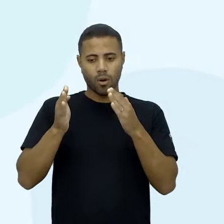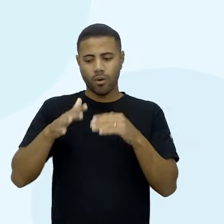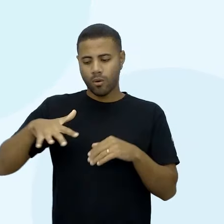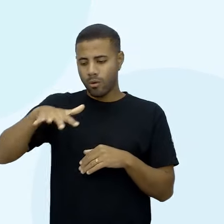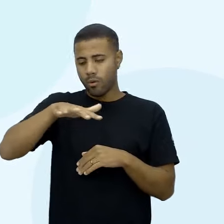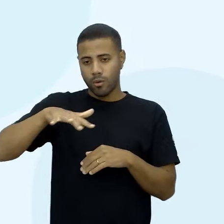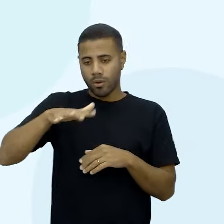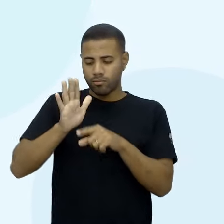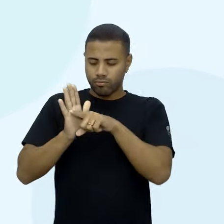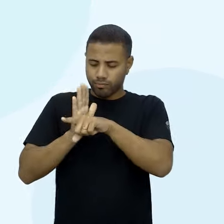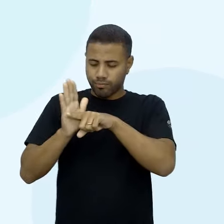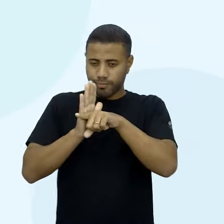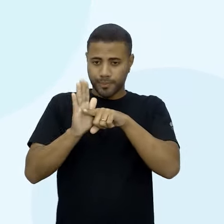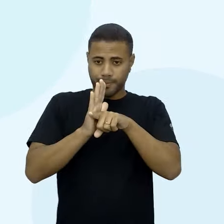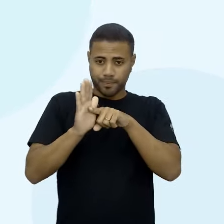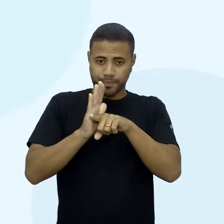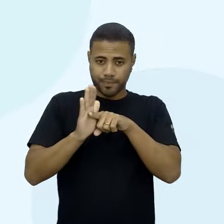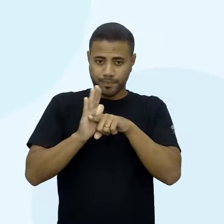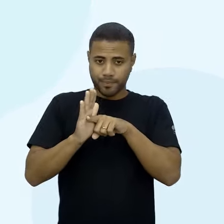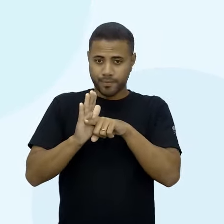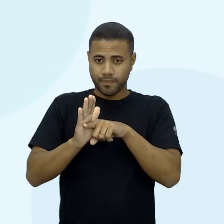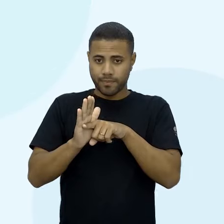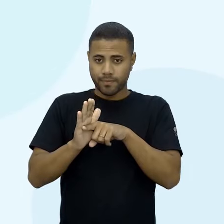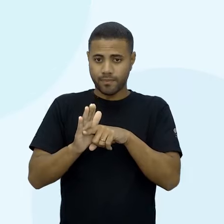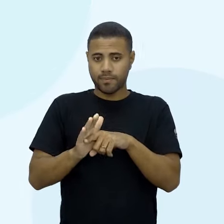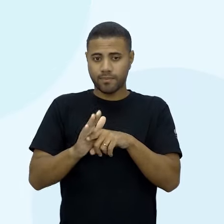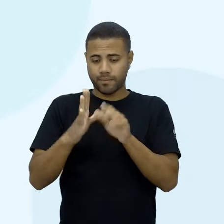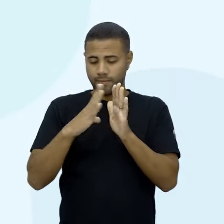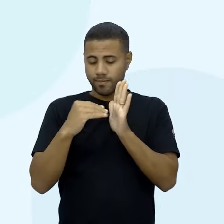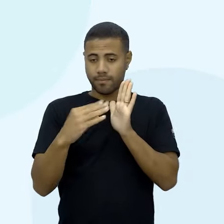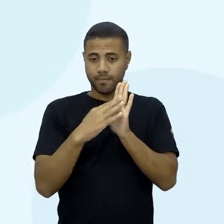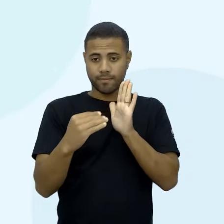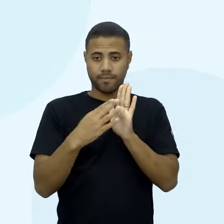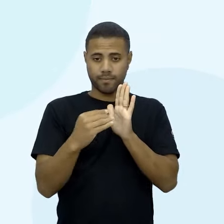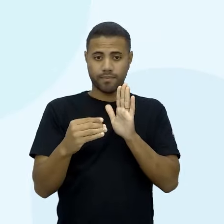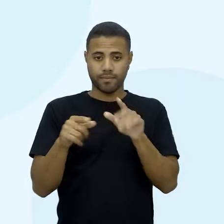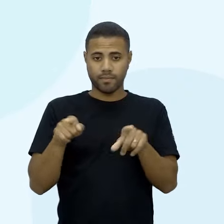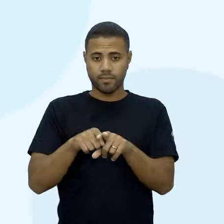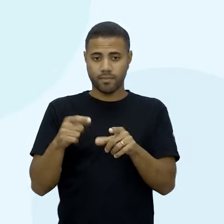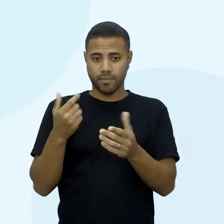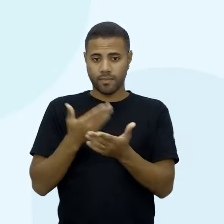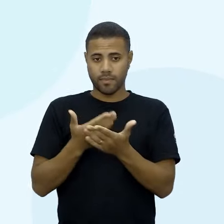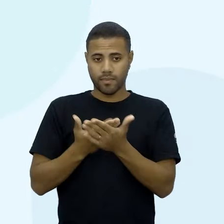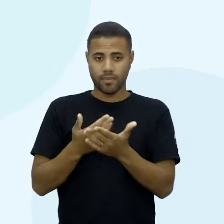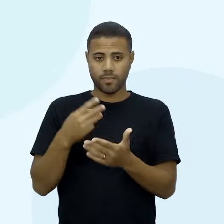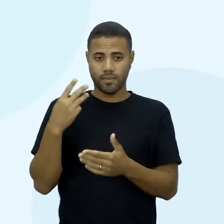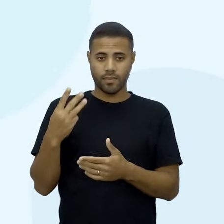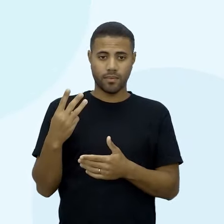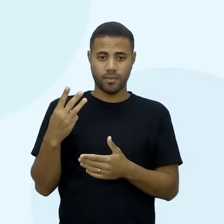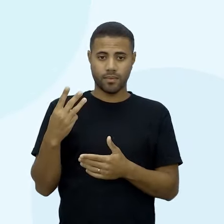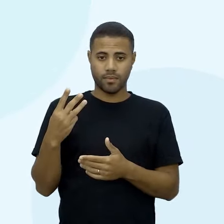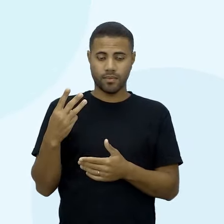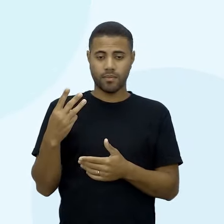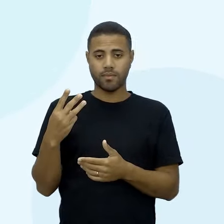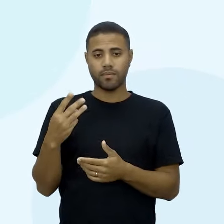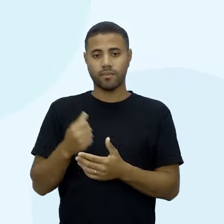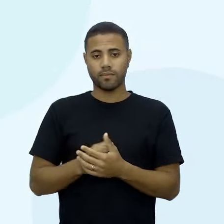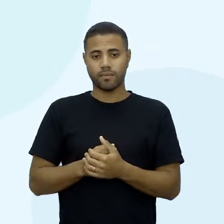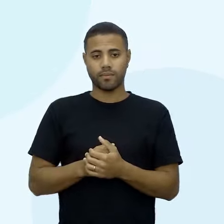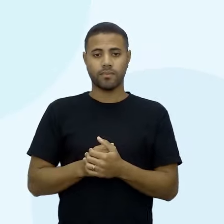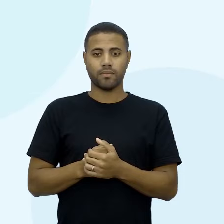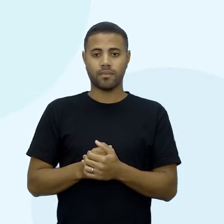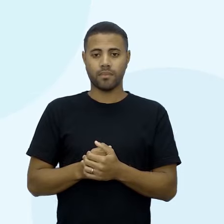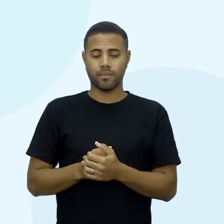técnicas de amostragem, a professora Roberta falou bastante sobre isso, ok? A aula 3, amostra casual ou simples, ok?